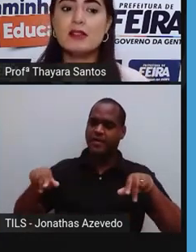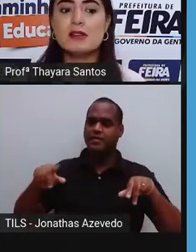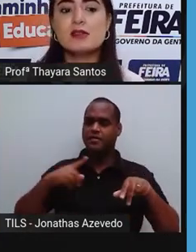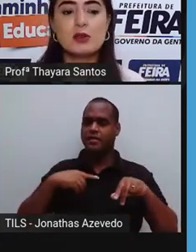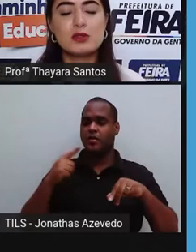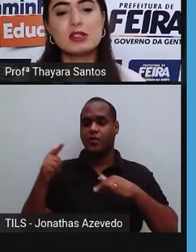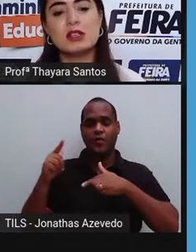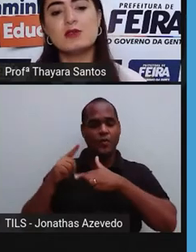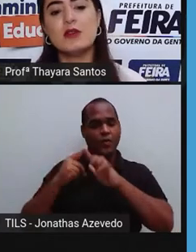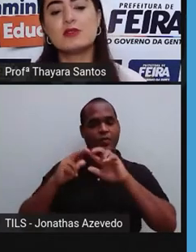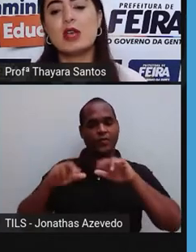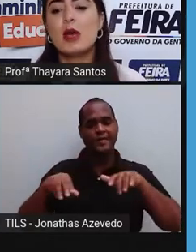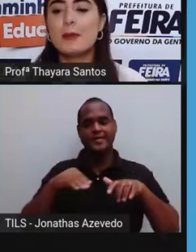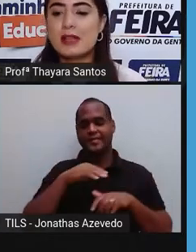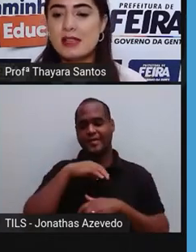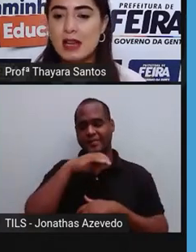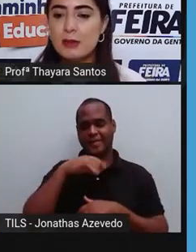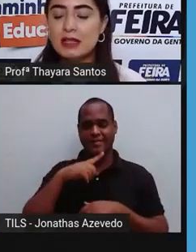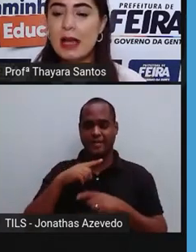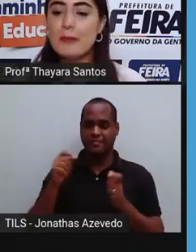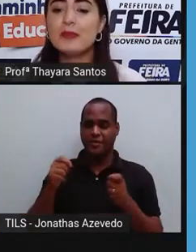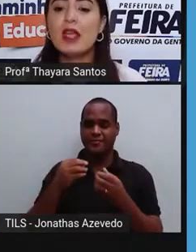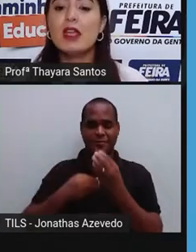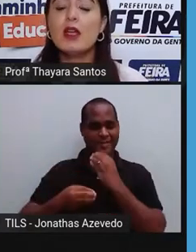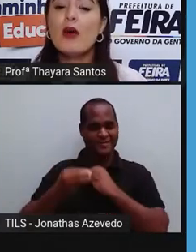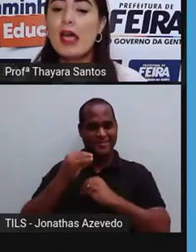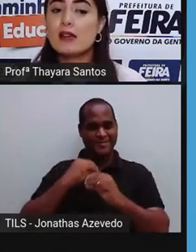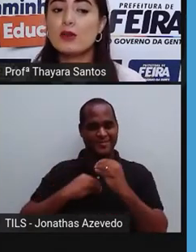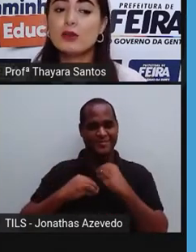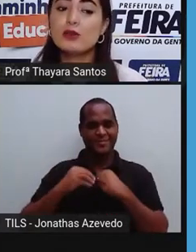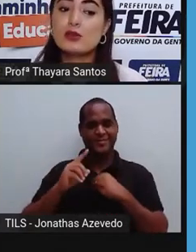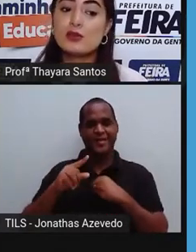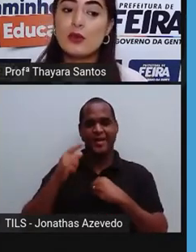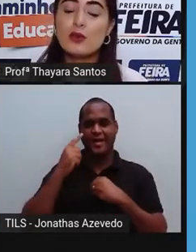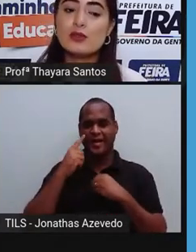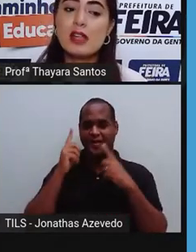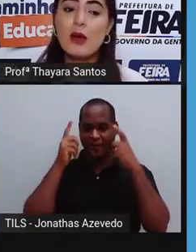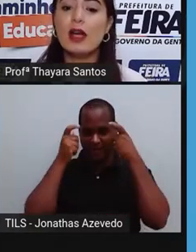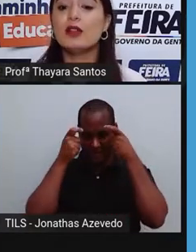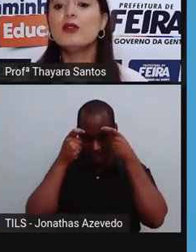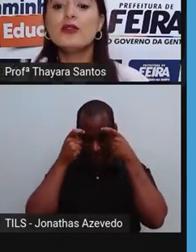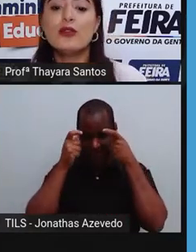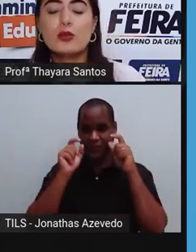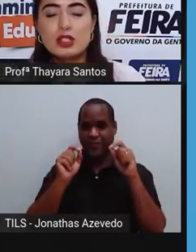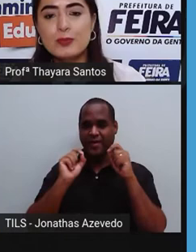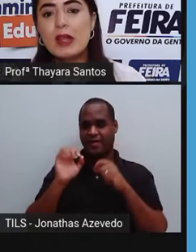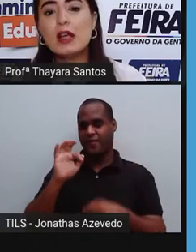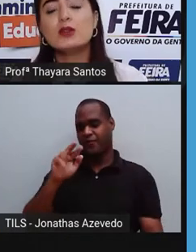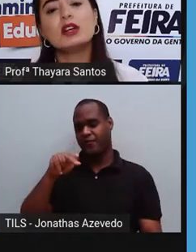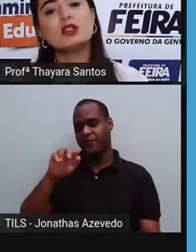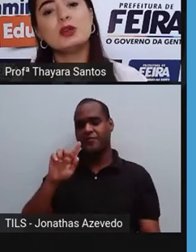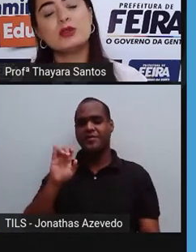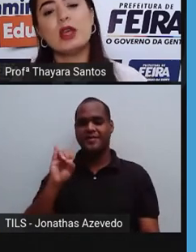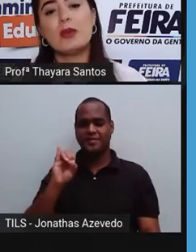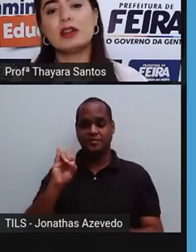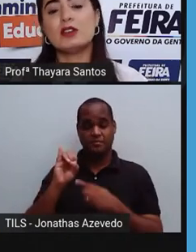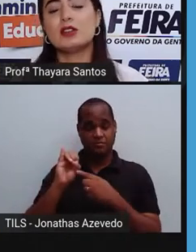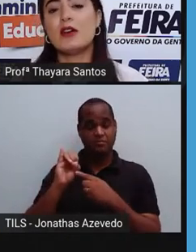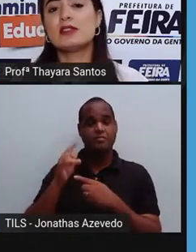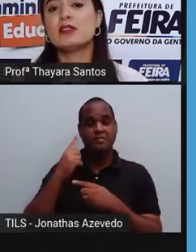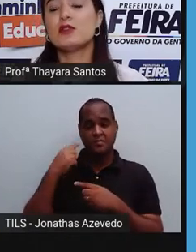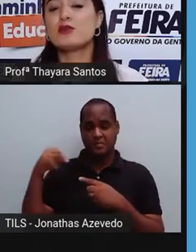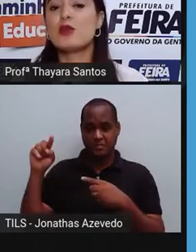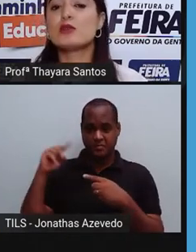dependem desses outros seres vivos para se alimentar. E o reino dos fungos é o reino funge. Durante muito tempo,